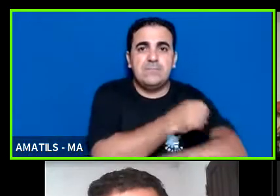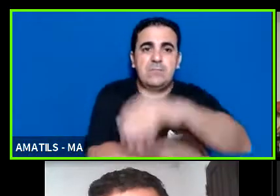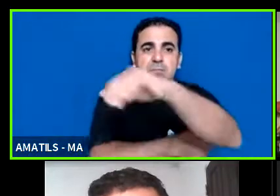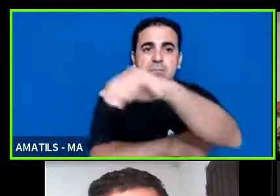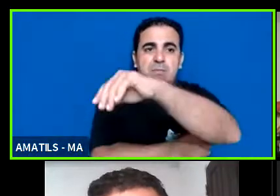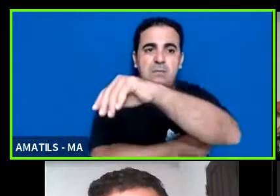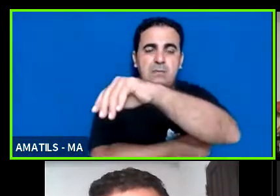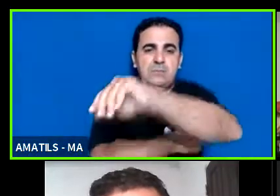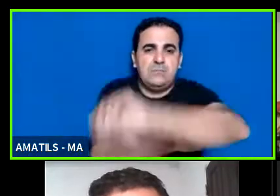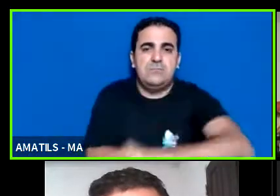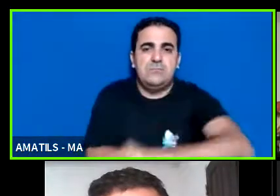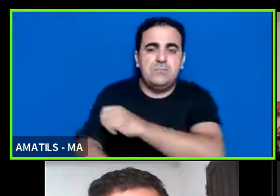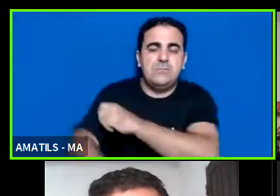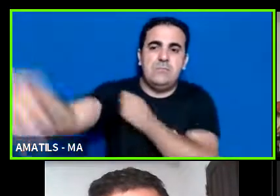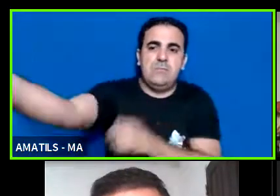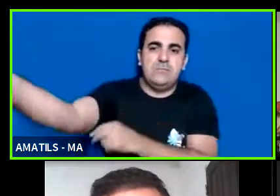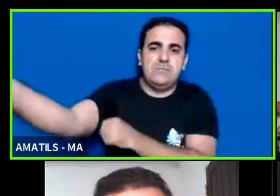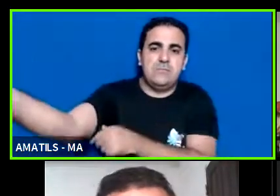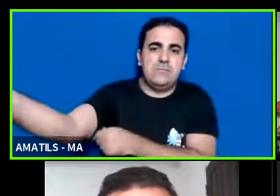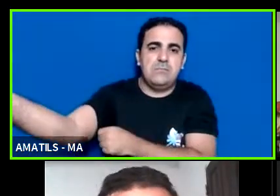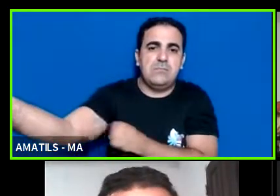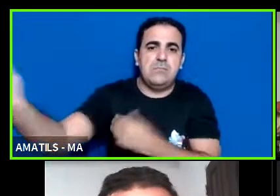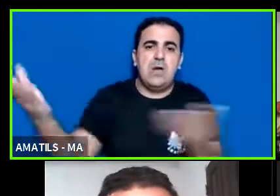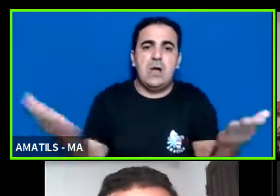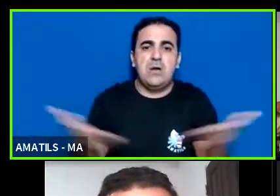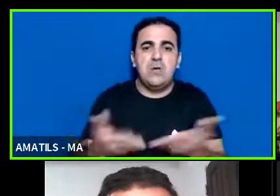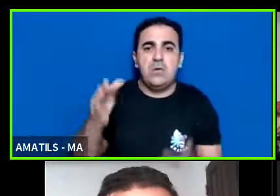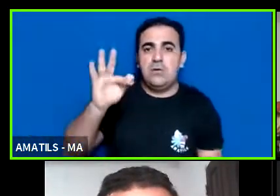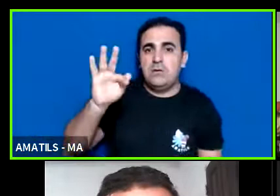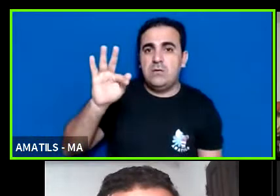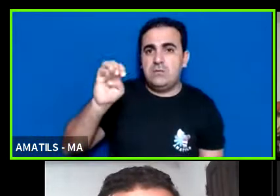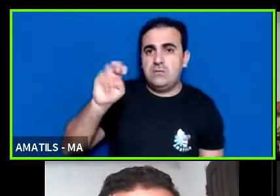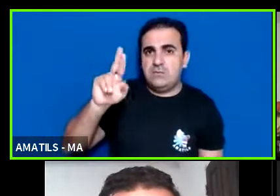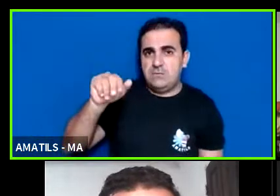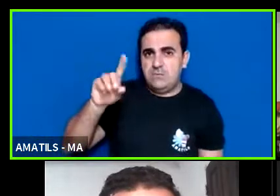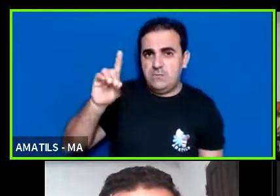pessoal seguindo aqui as inscrições o Fernando de Caxias Fernando